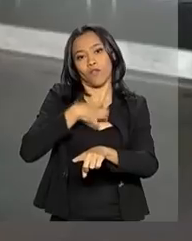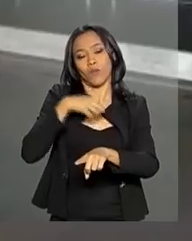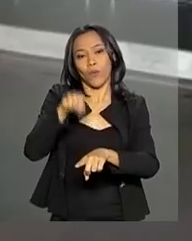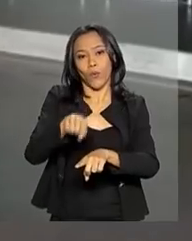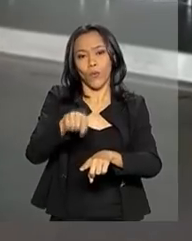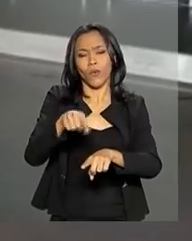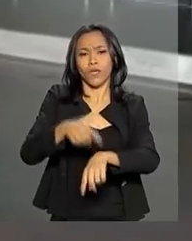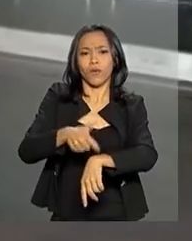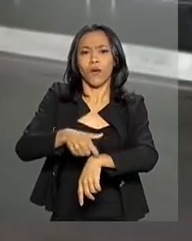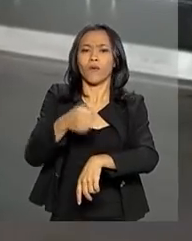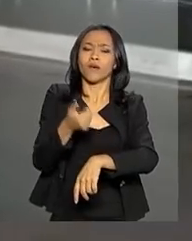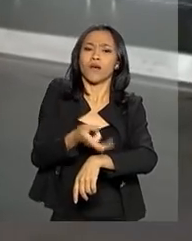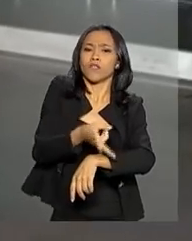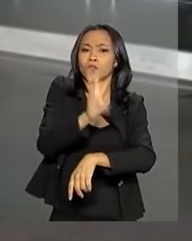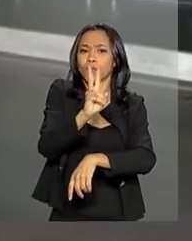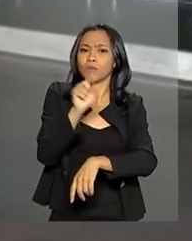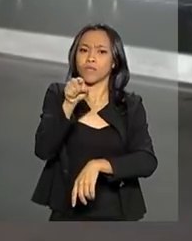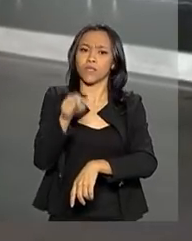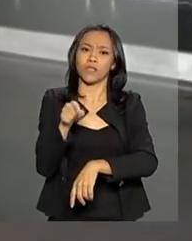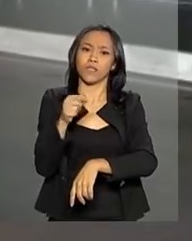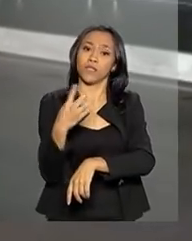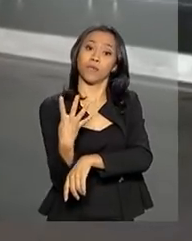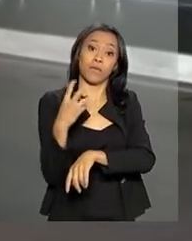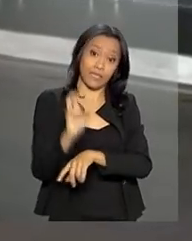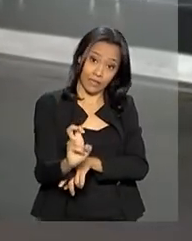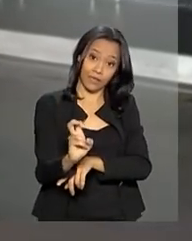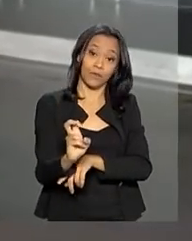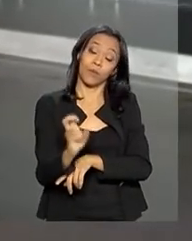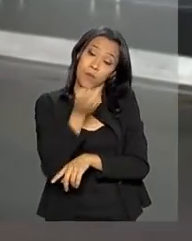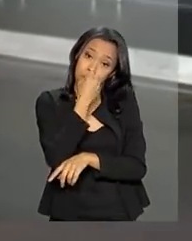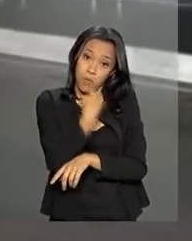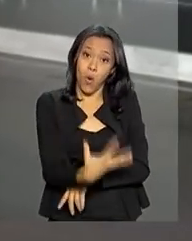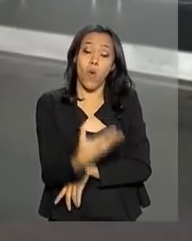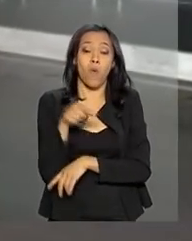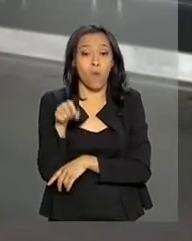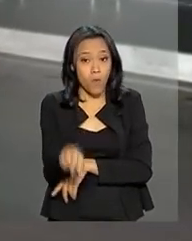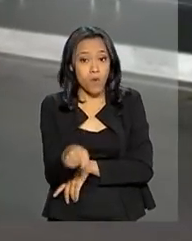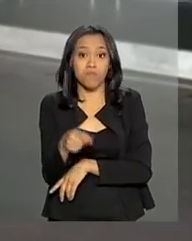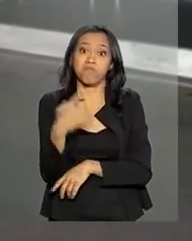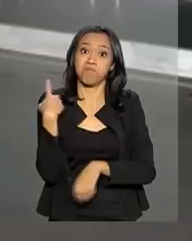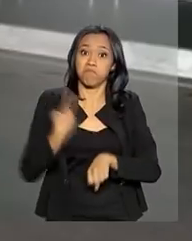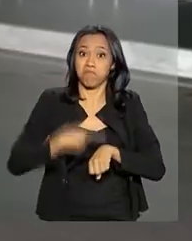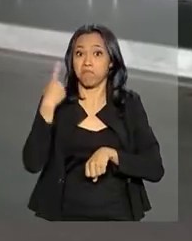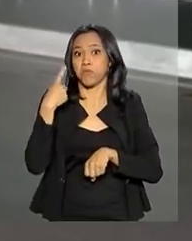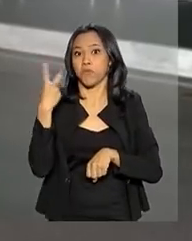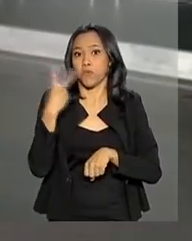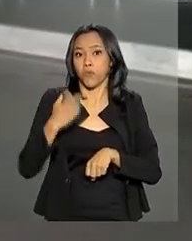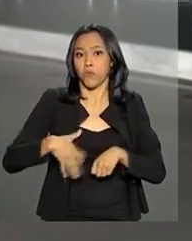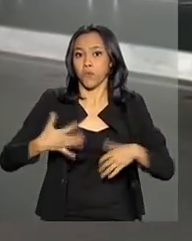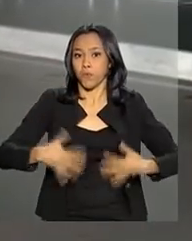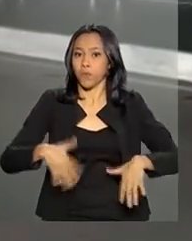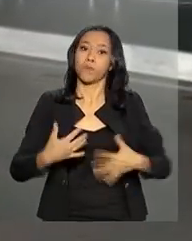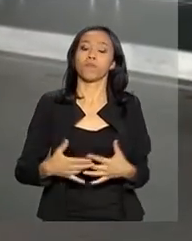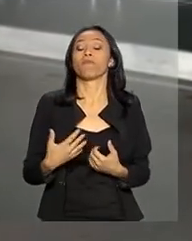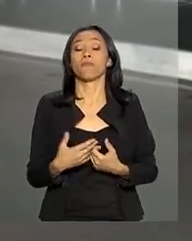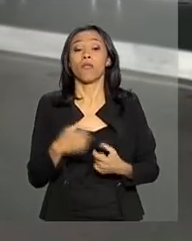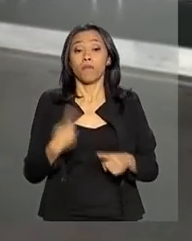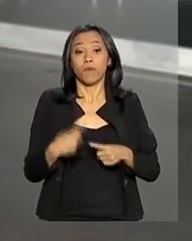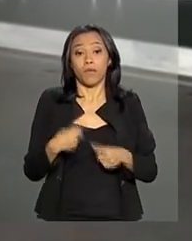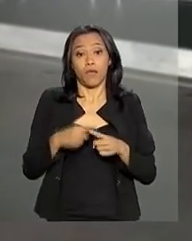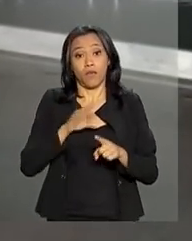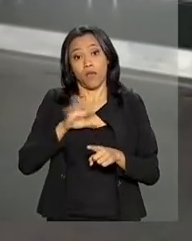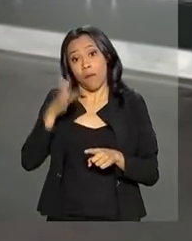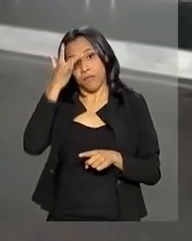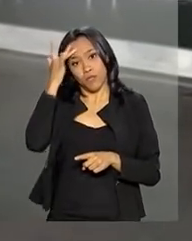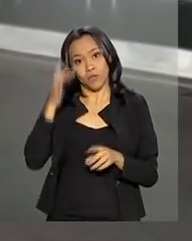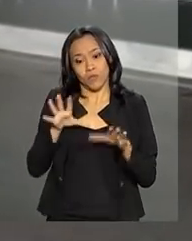às 14h45. É uma modalidade boa, pioneira, porque ela já permite que o imigrante